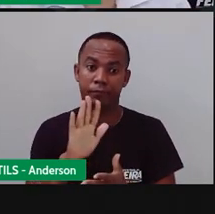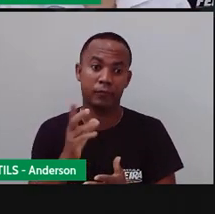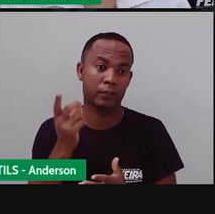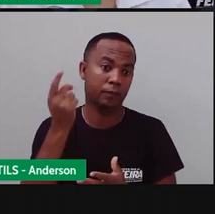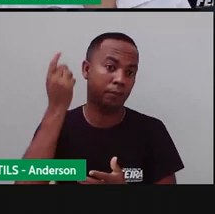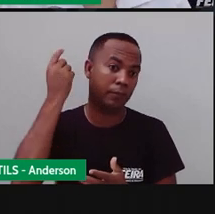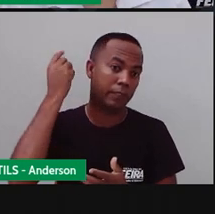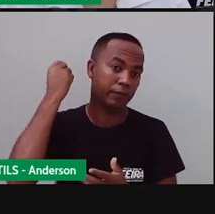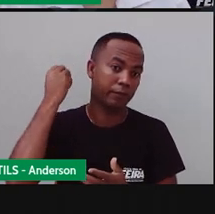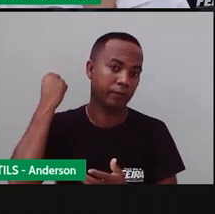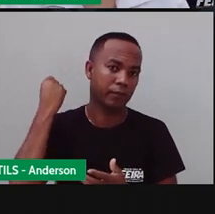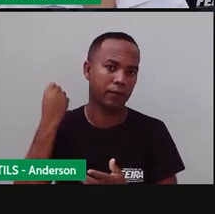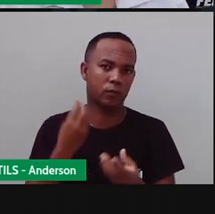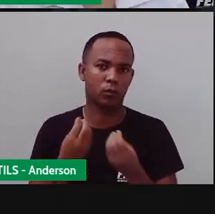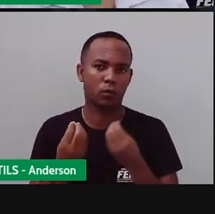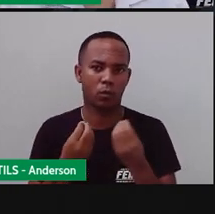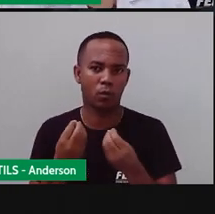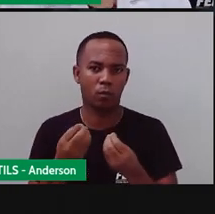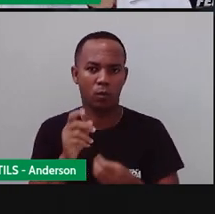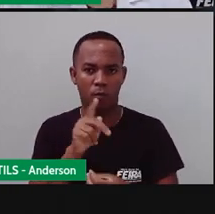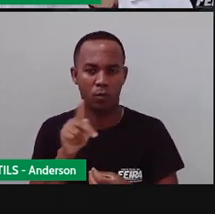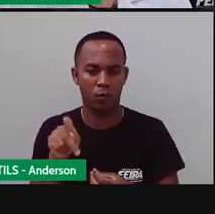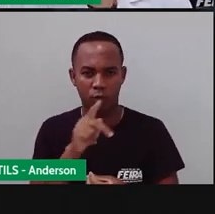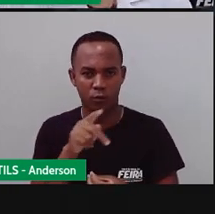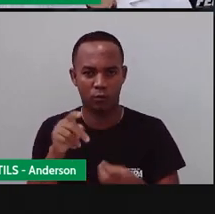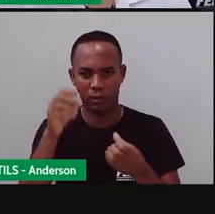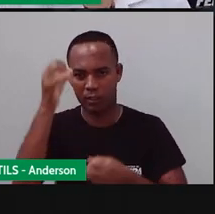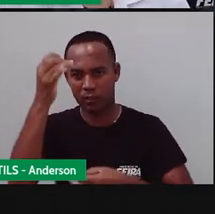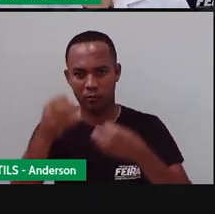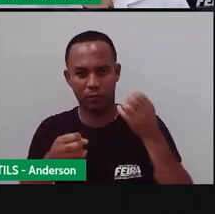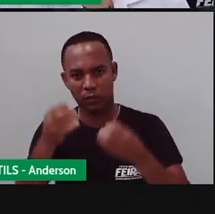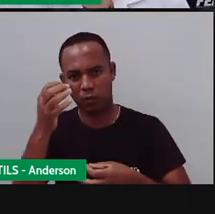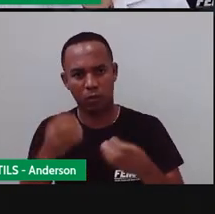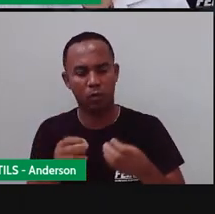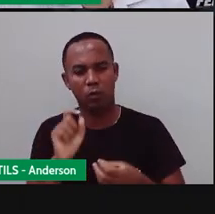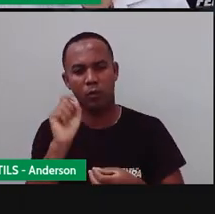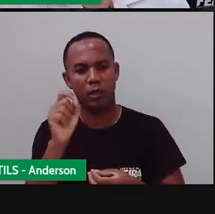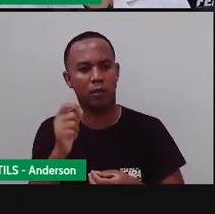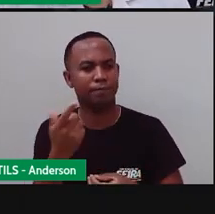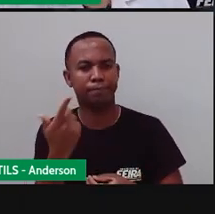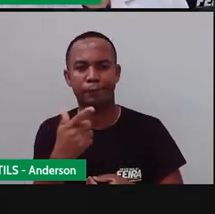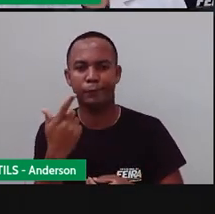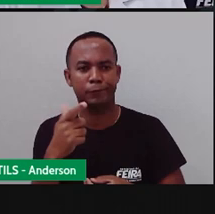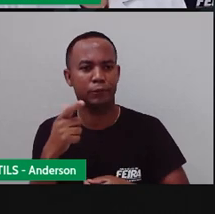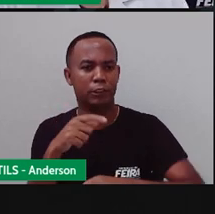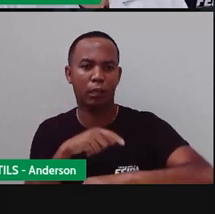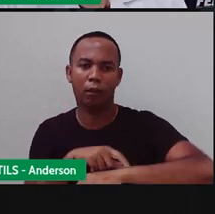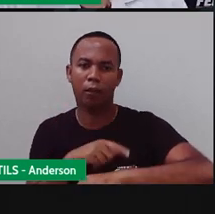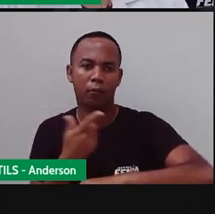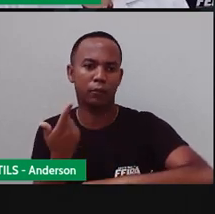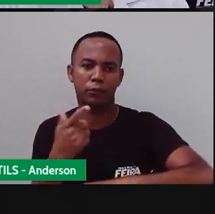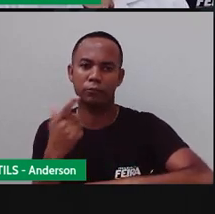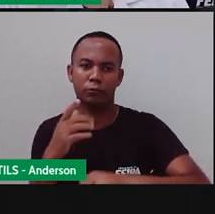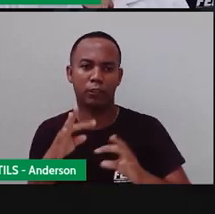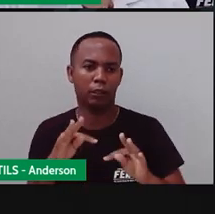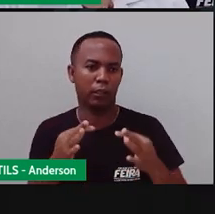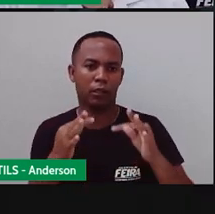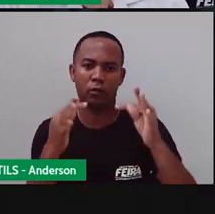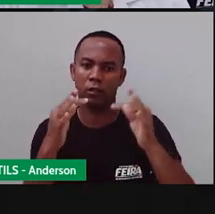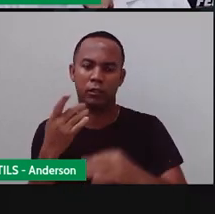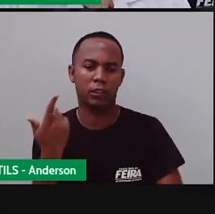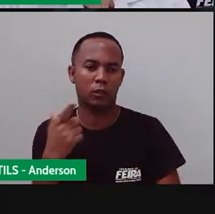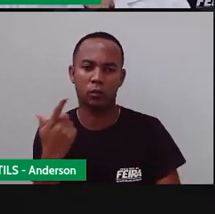Bom, antigamente, né? Como a Pró já falou, não existia relógio, né? E nem essas tecnologias mais